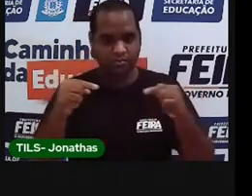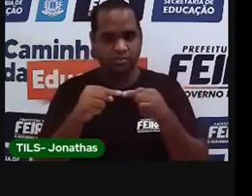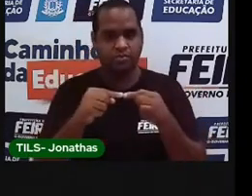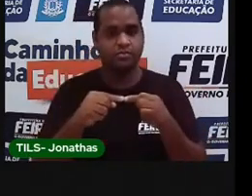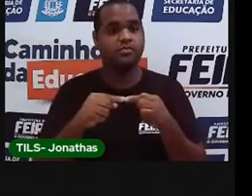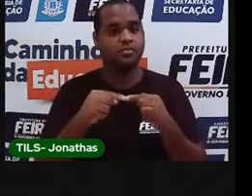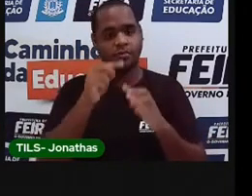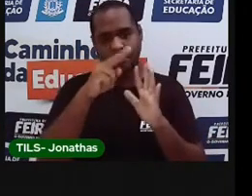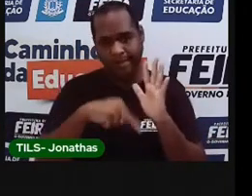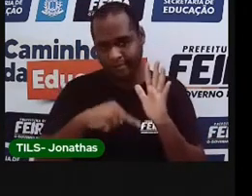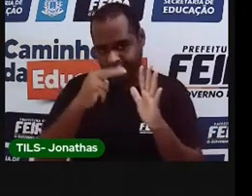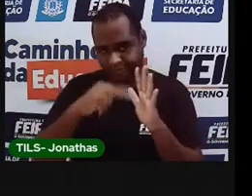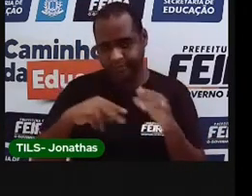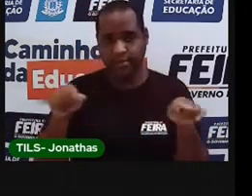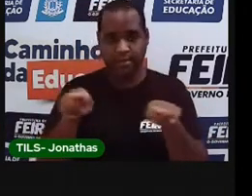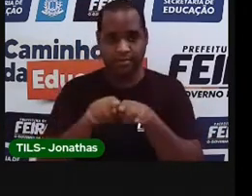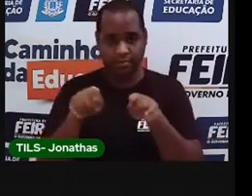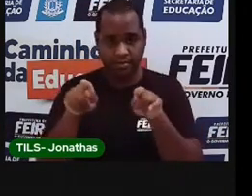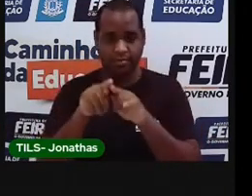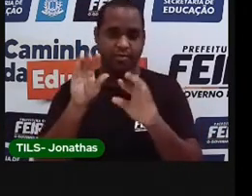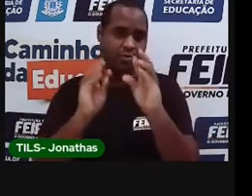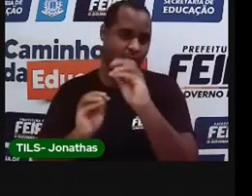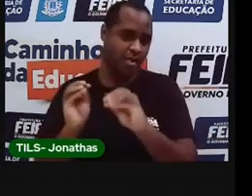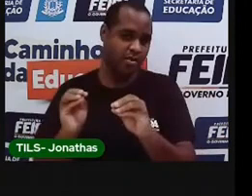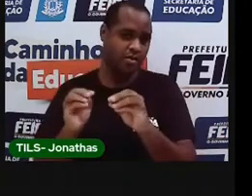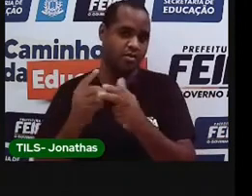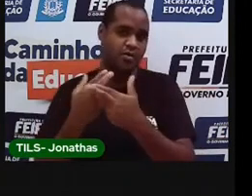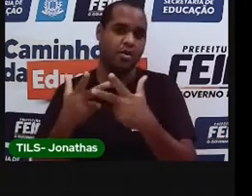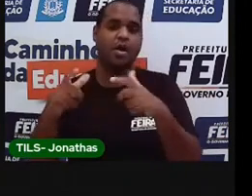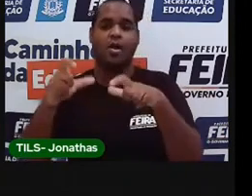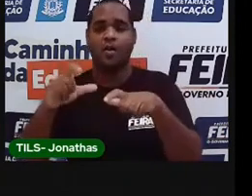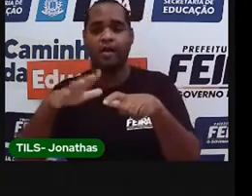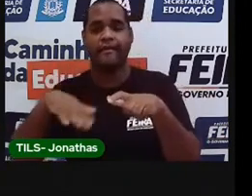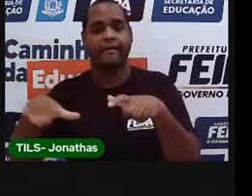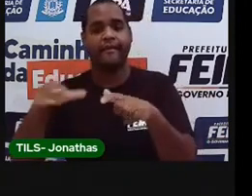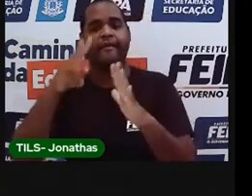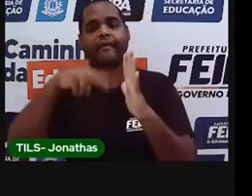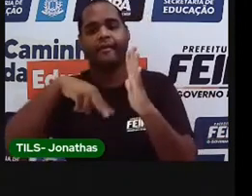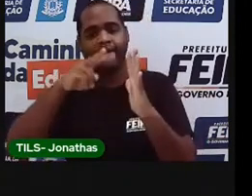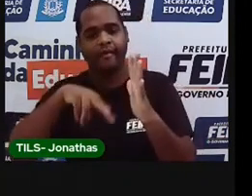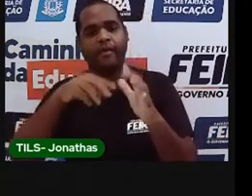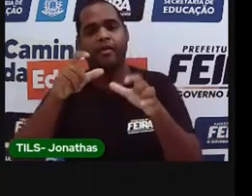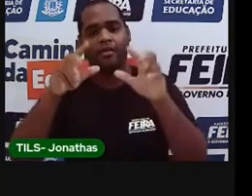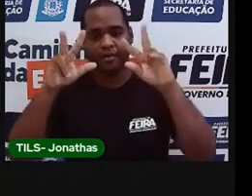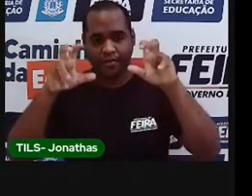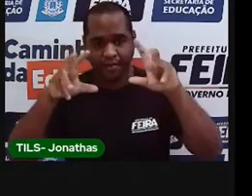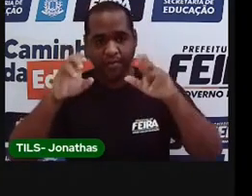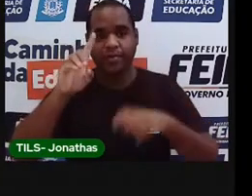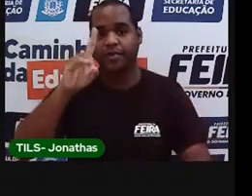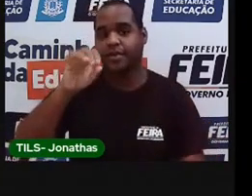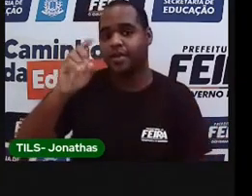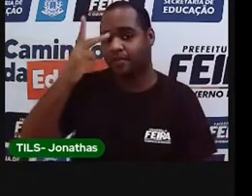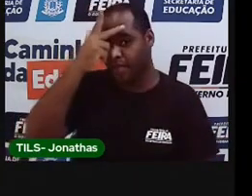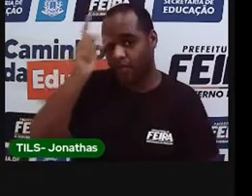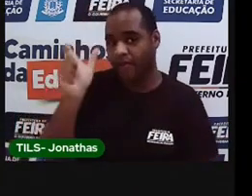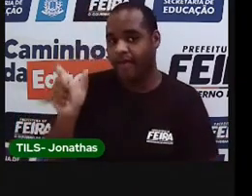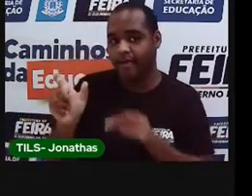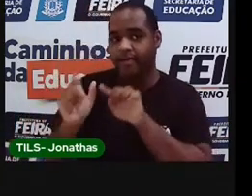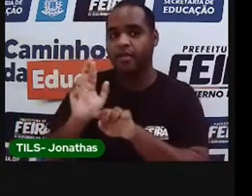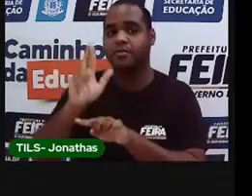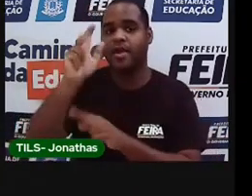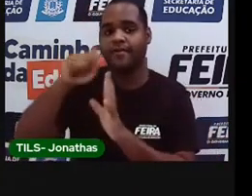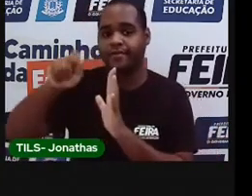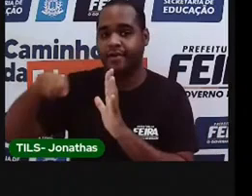lido. E vai colocar onde li, o título, a data e o autor.